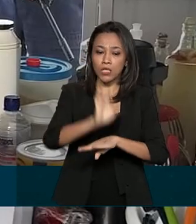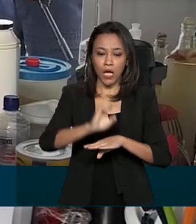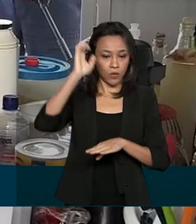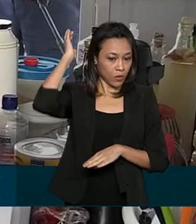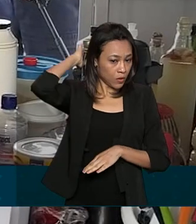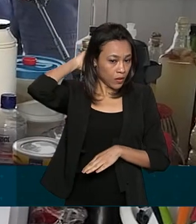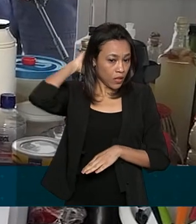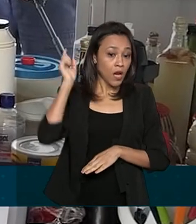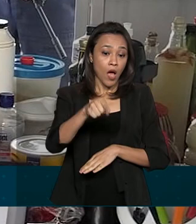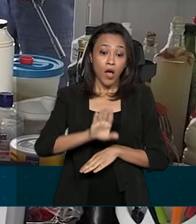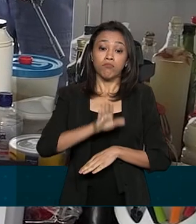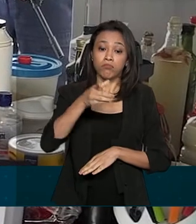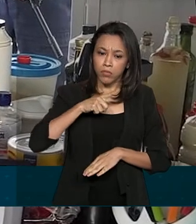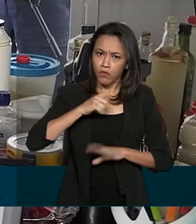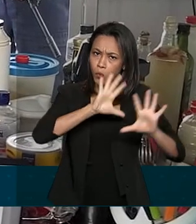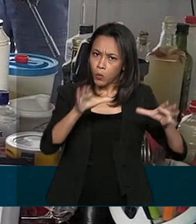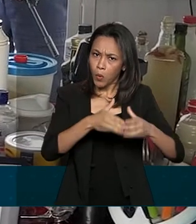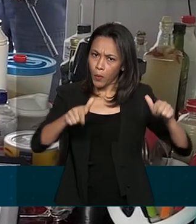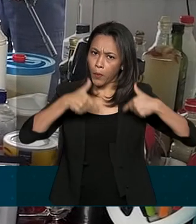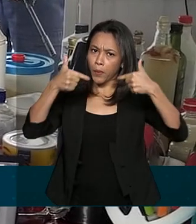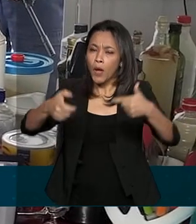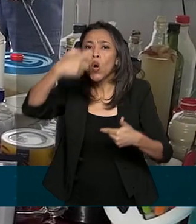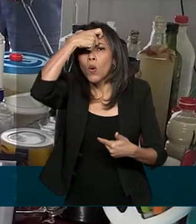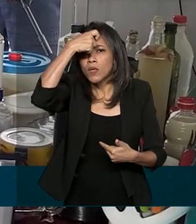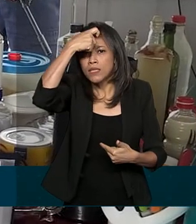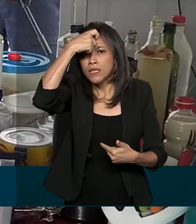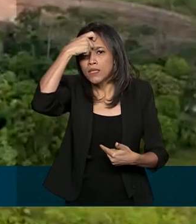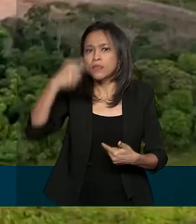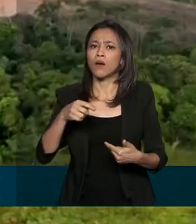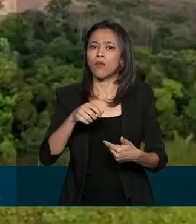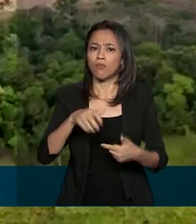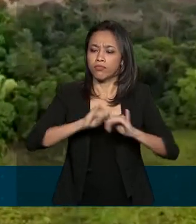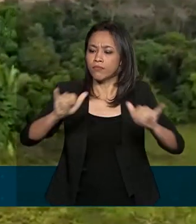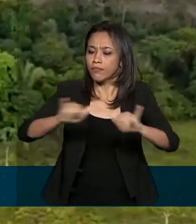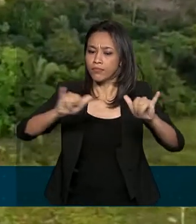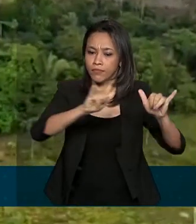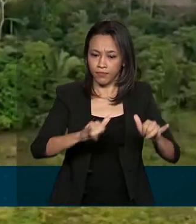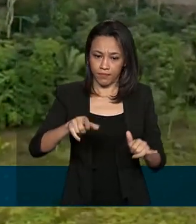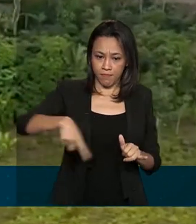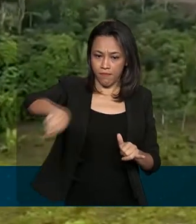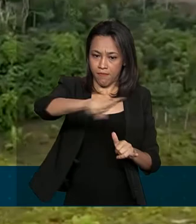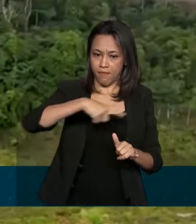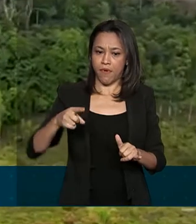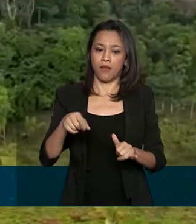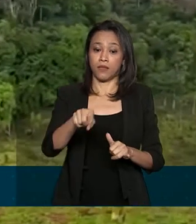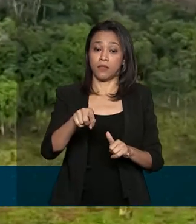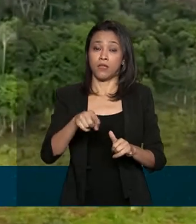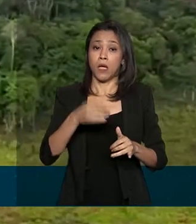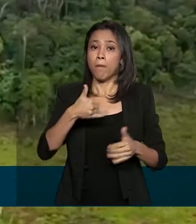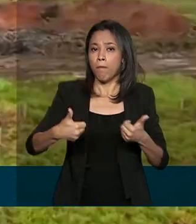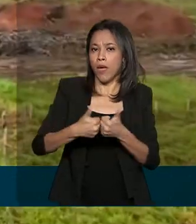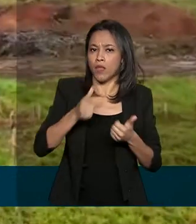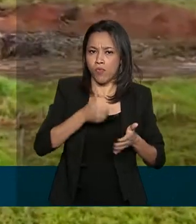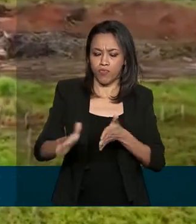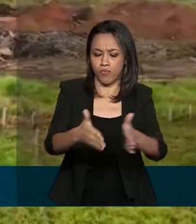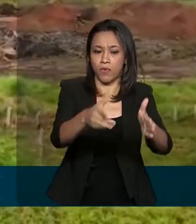embarcações e realizaram ações de conscientização ambiental para a população ribeirinha. Já em terra, continuam as apreensões de